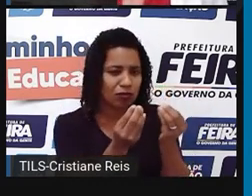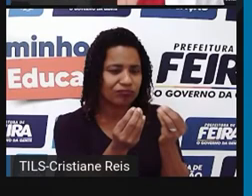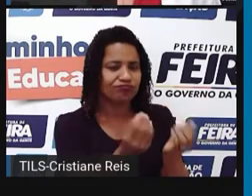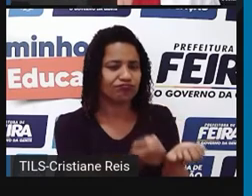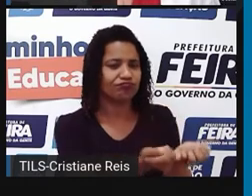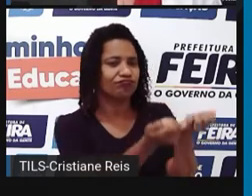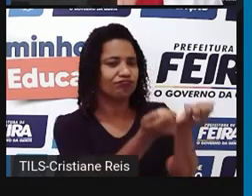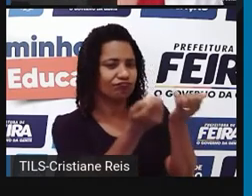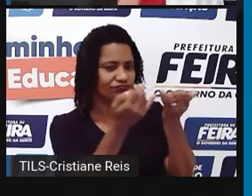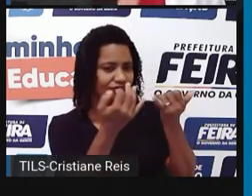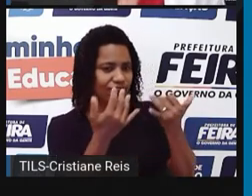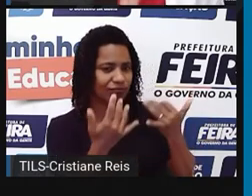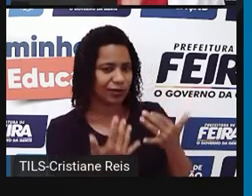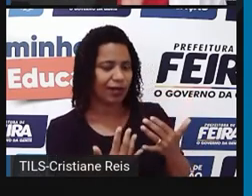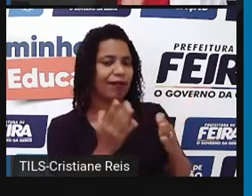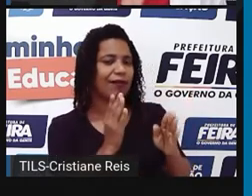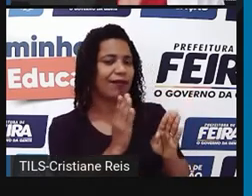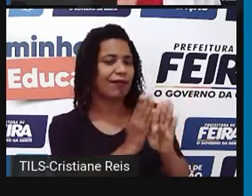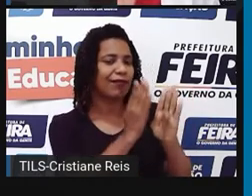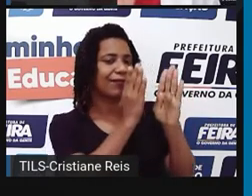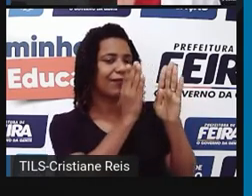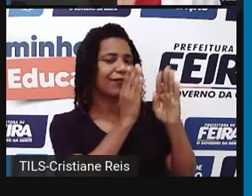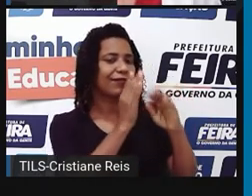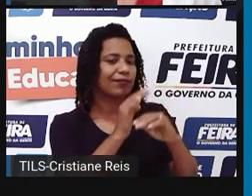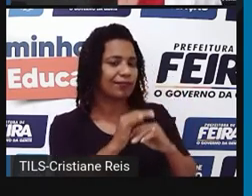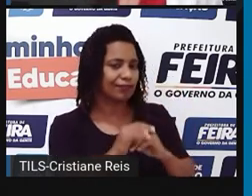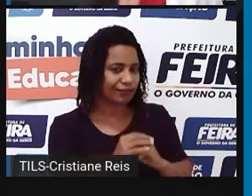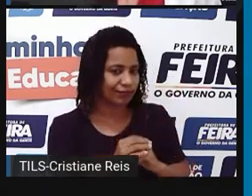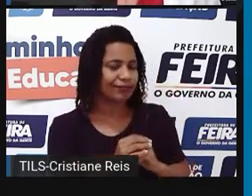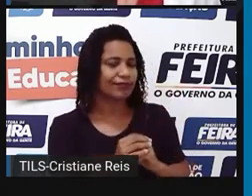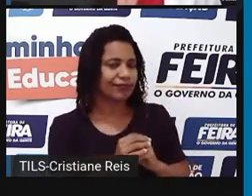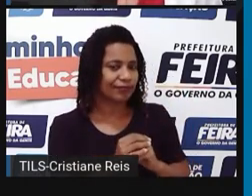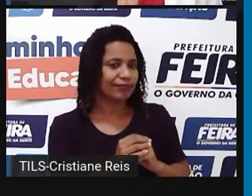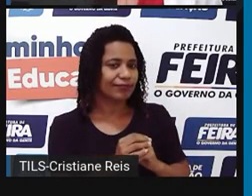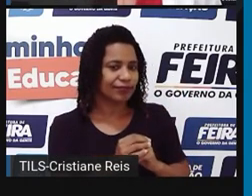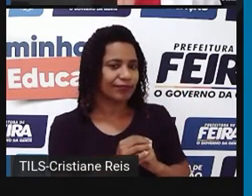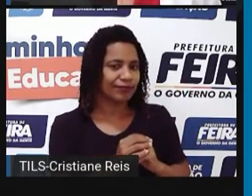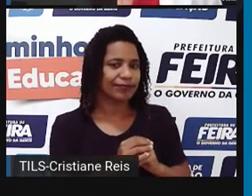direcionar a nossa atitude em relação à situação que a gente se encontra na internet.